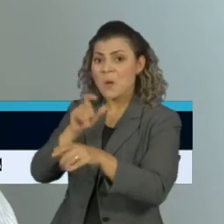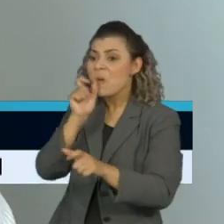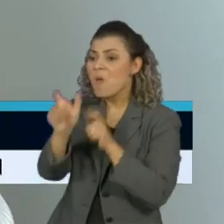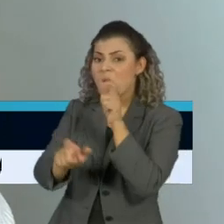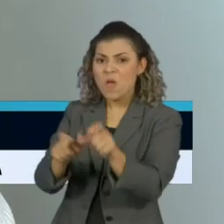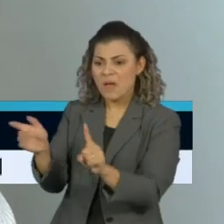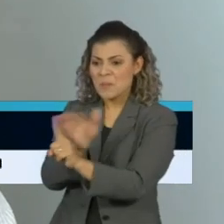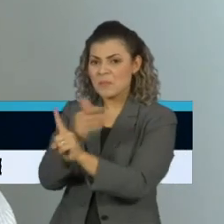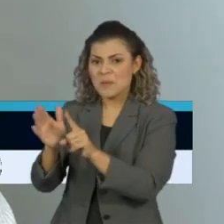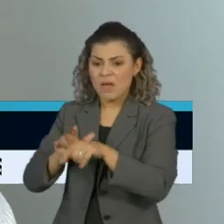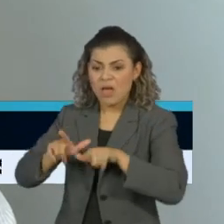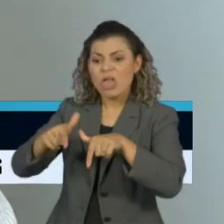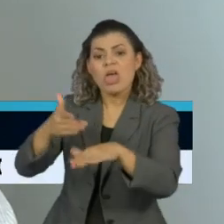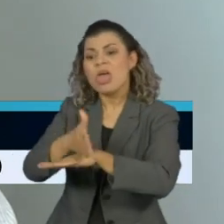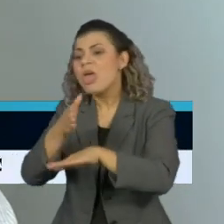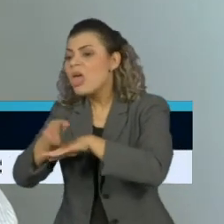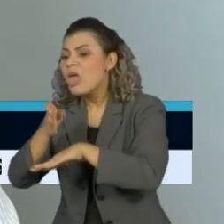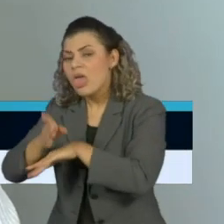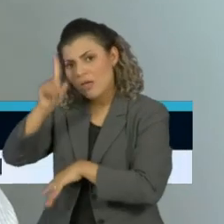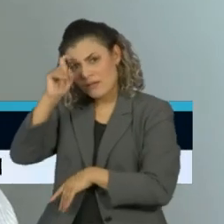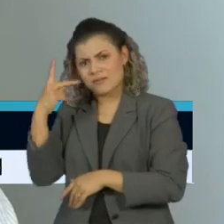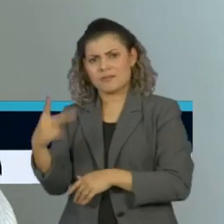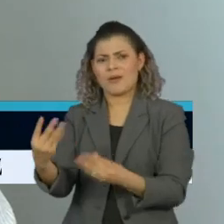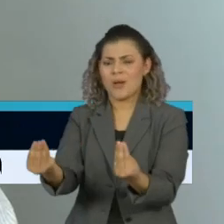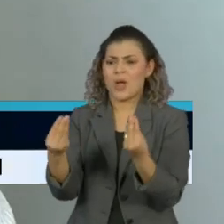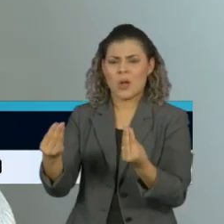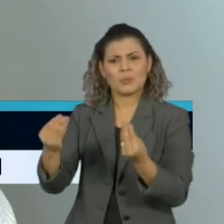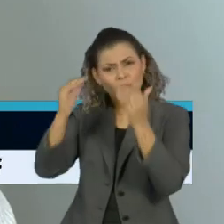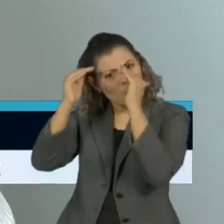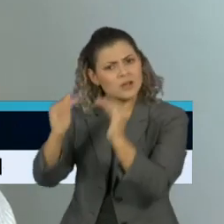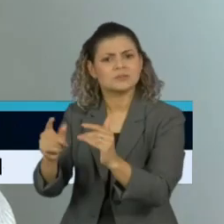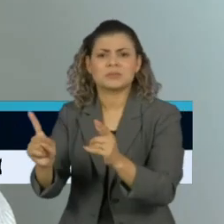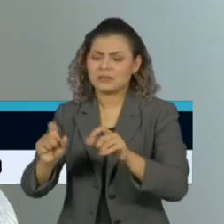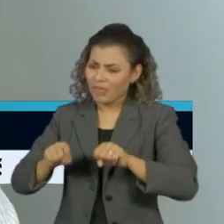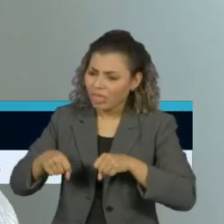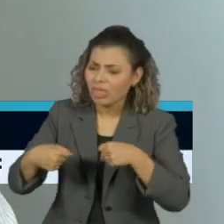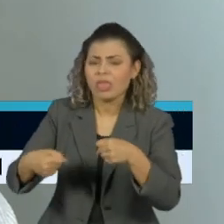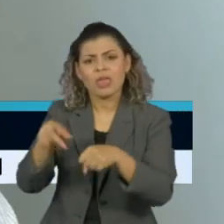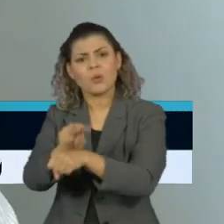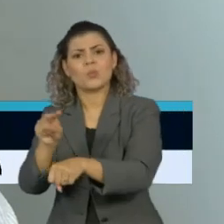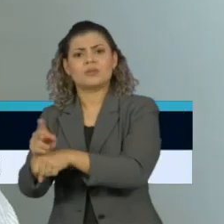desrespeitando o espaço de quem está doente e de quem está literalmente dando a vida para cuidar de quem está doente.